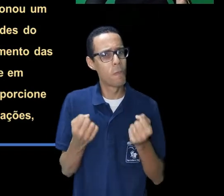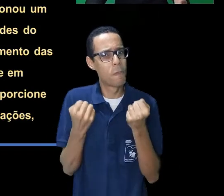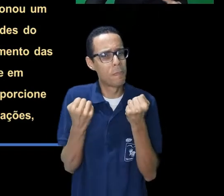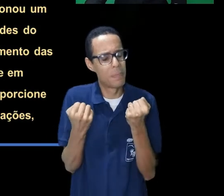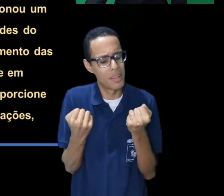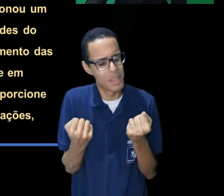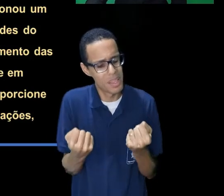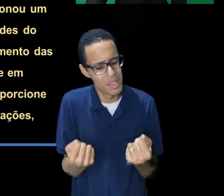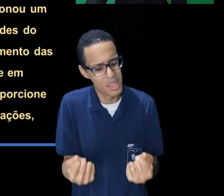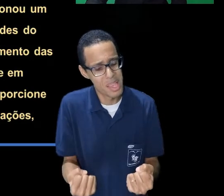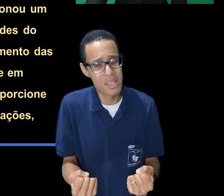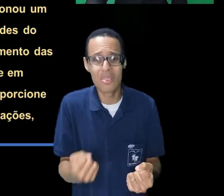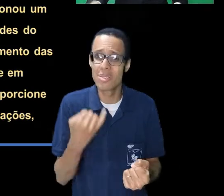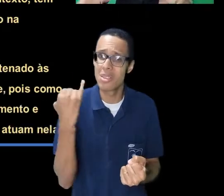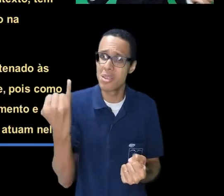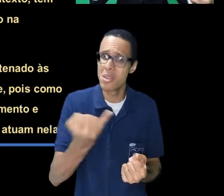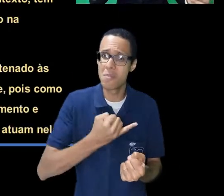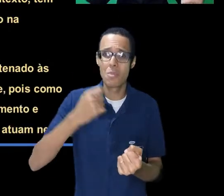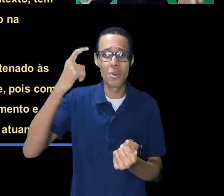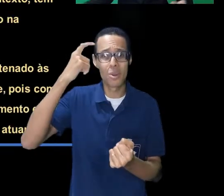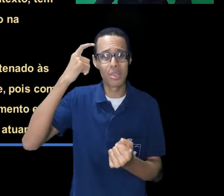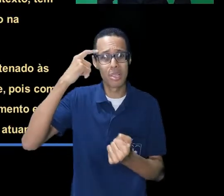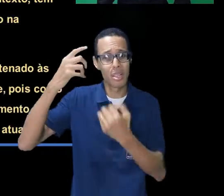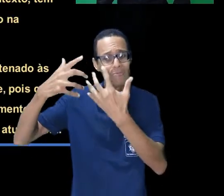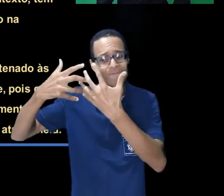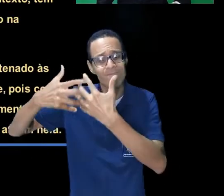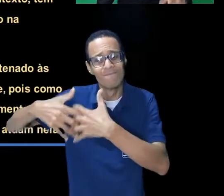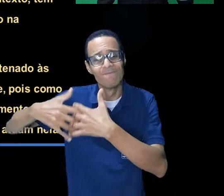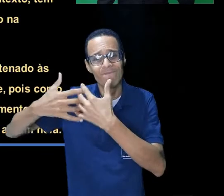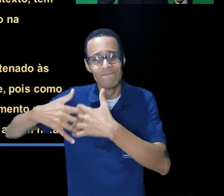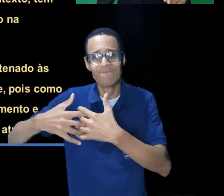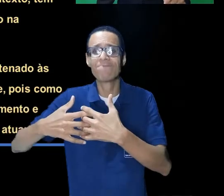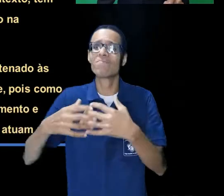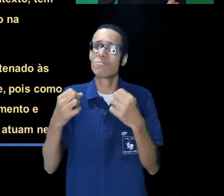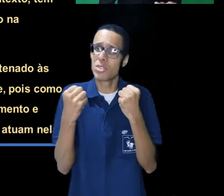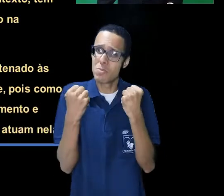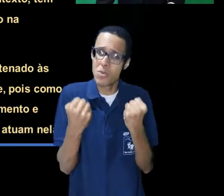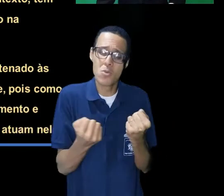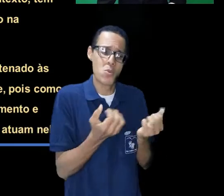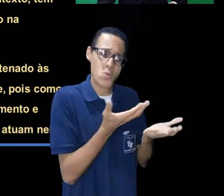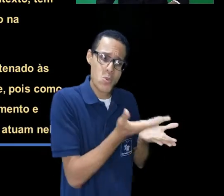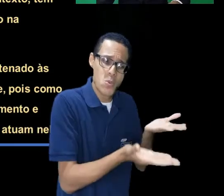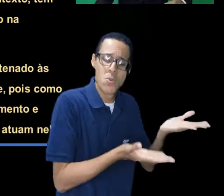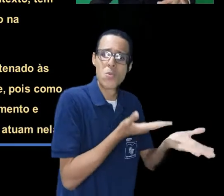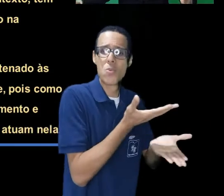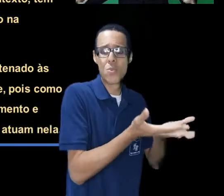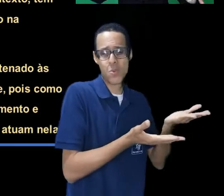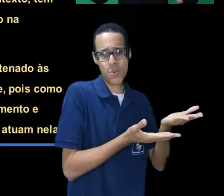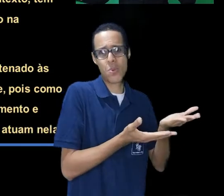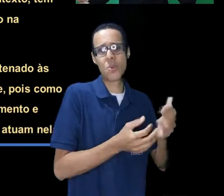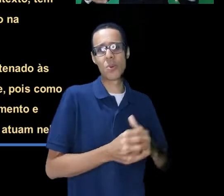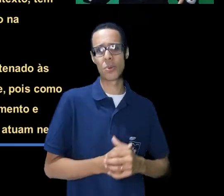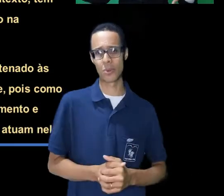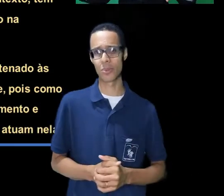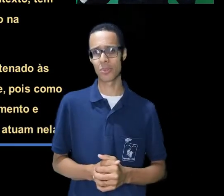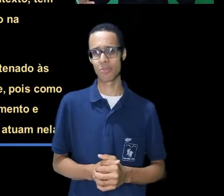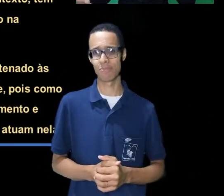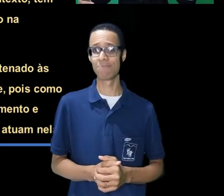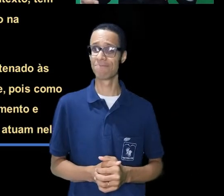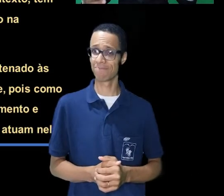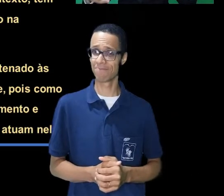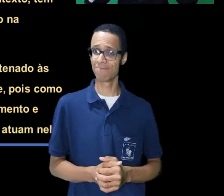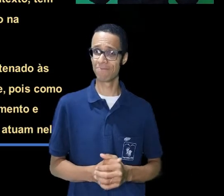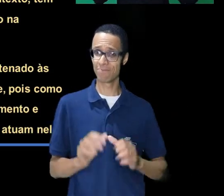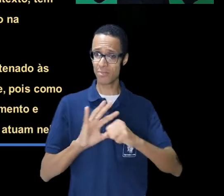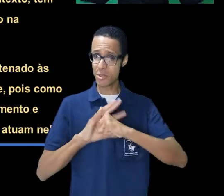de poder mediar as informações e aprender com elas? Nesse período, principalmente, refletir como nossa